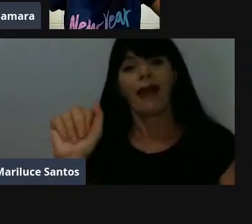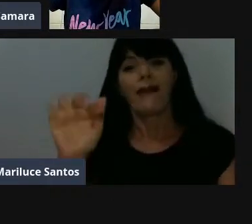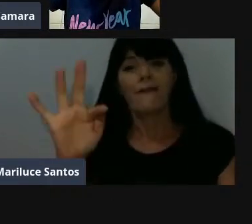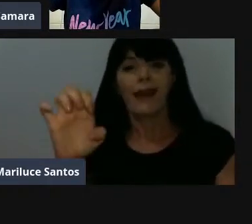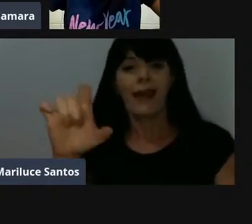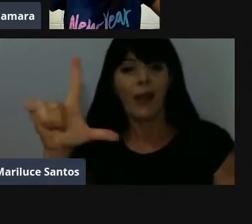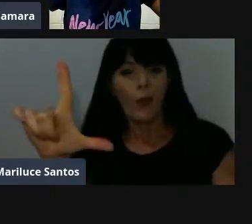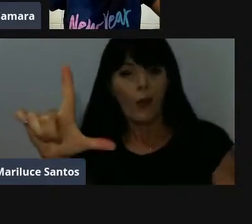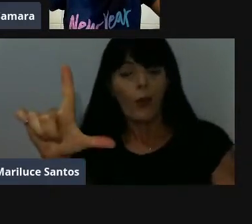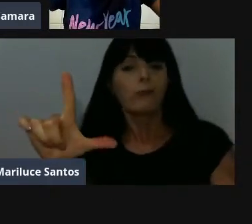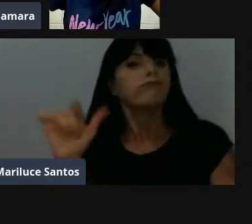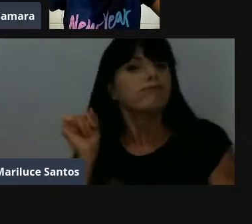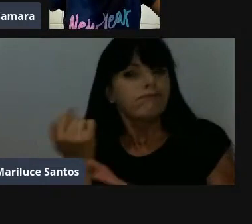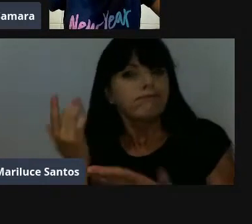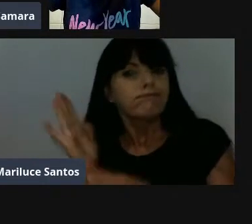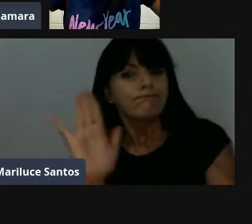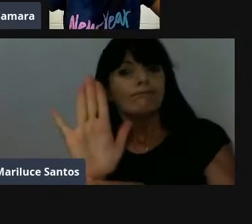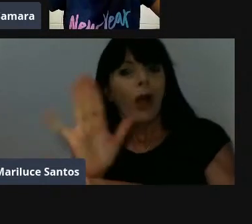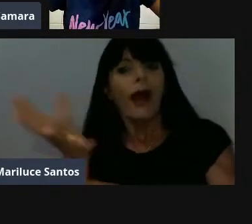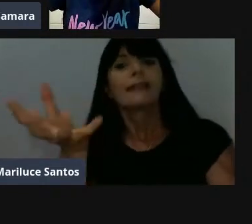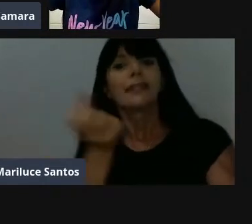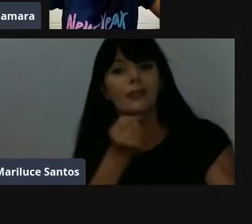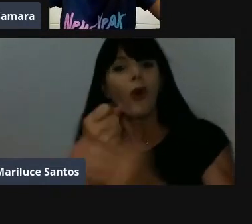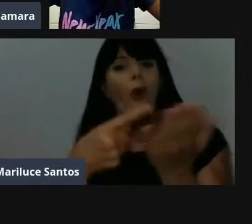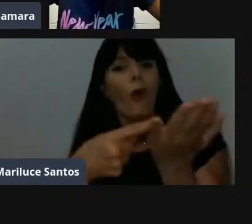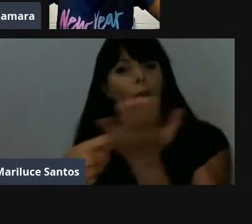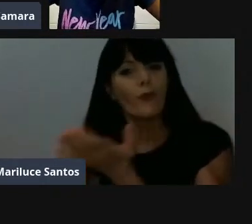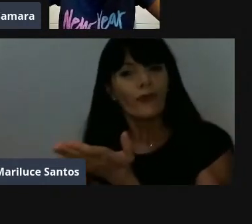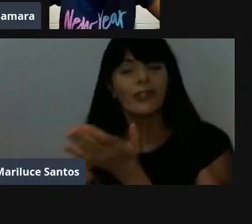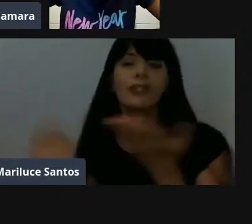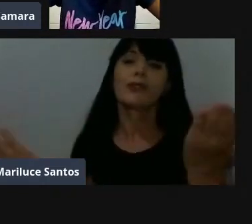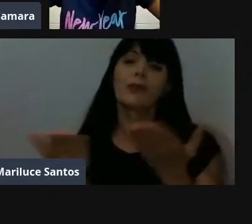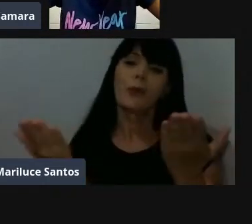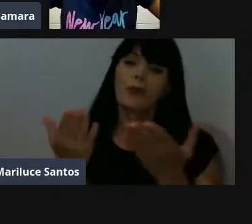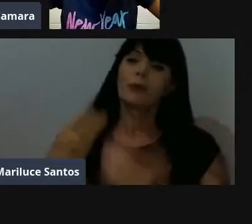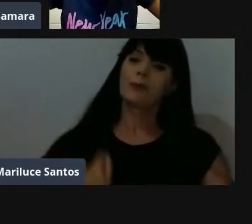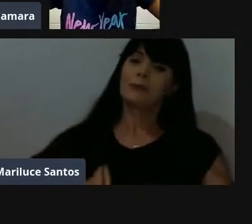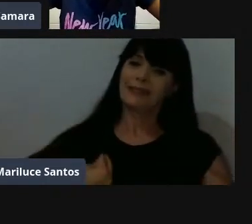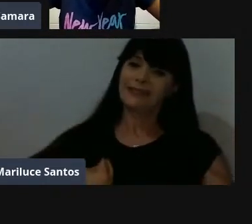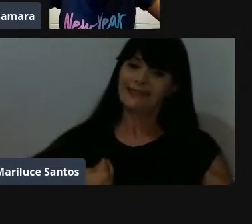tão prontamente aceitaram o nosso convite para estar aqui com a gente hoje.